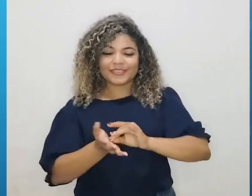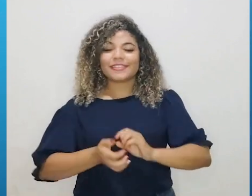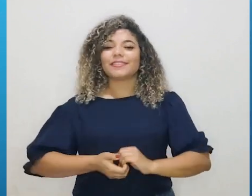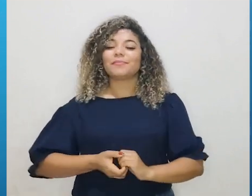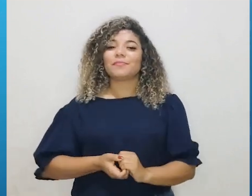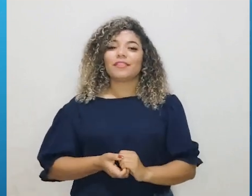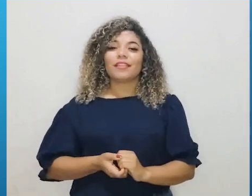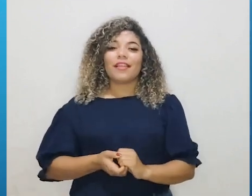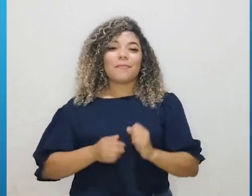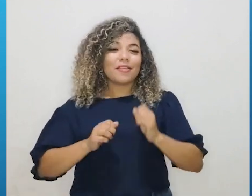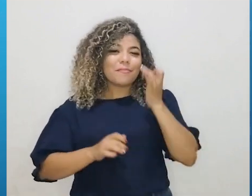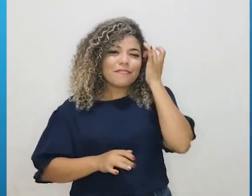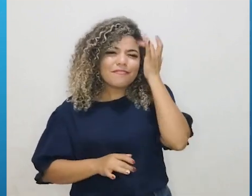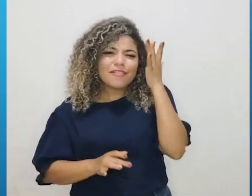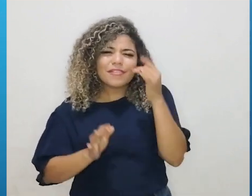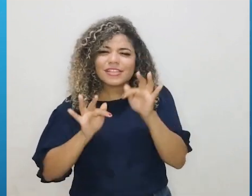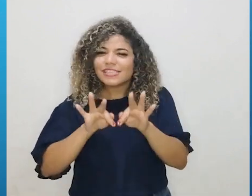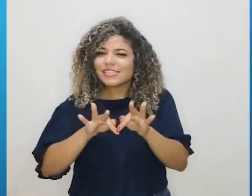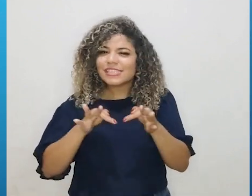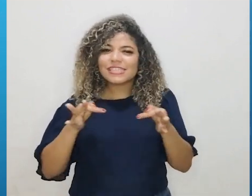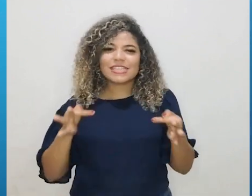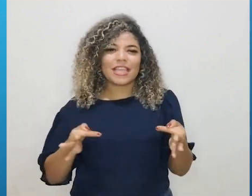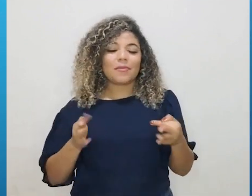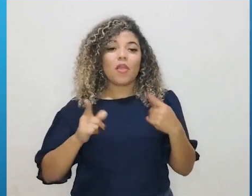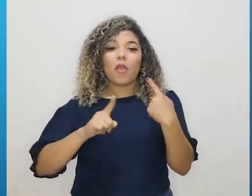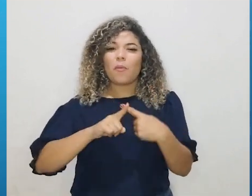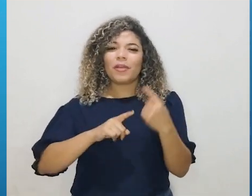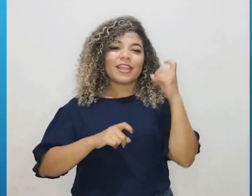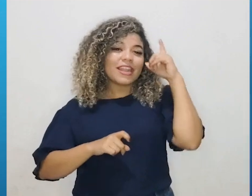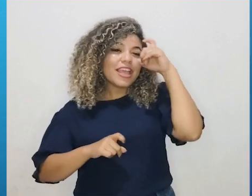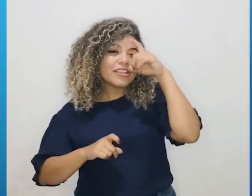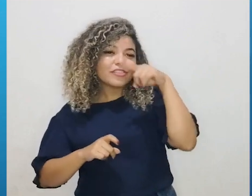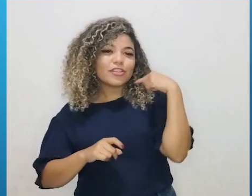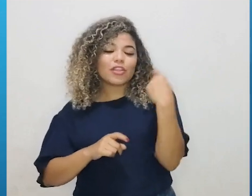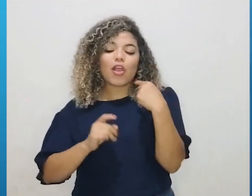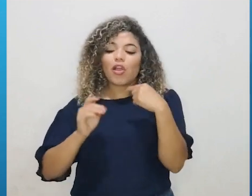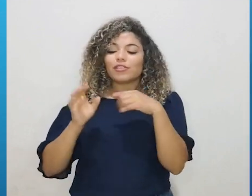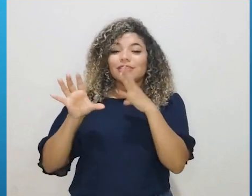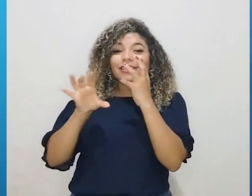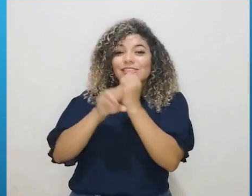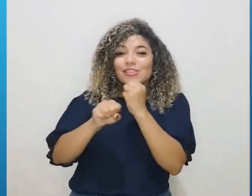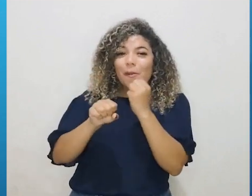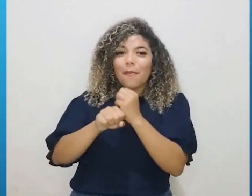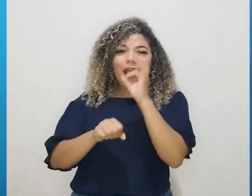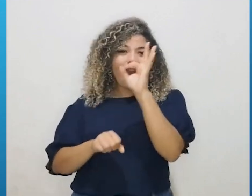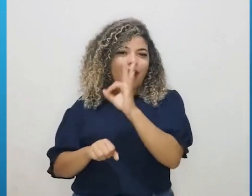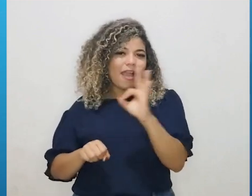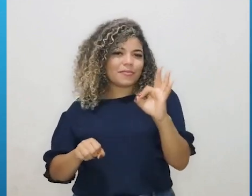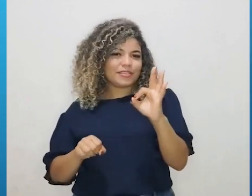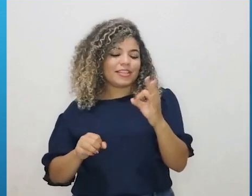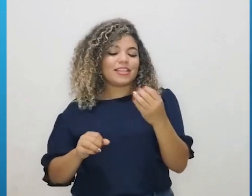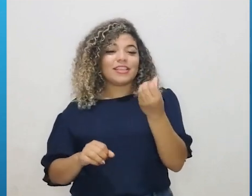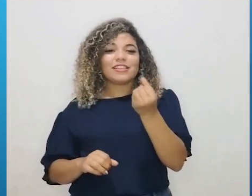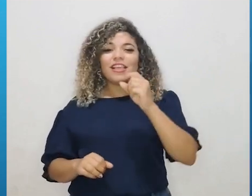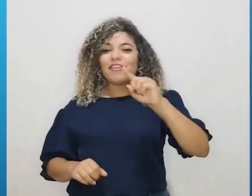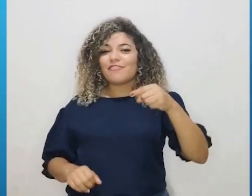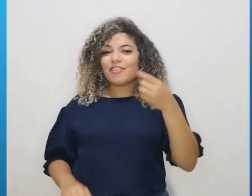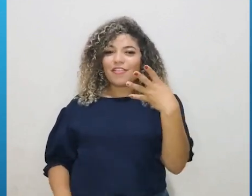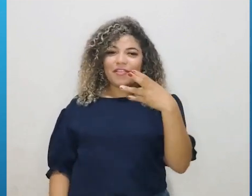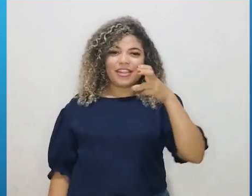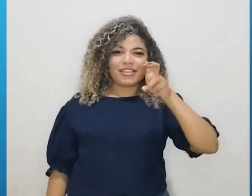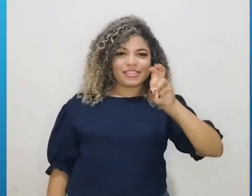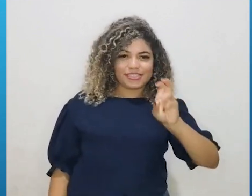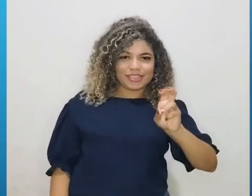Então, fica mais fácil fazer assim, porque não é difícil a gente calcular essa porcentagem de 6,45.